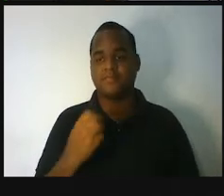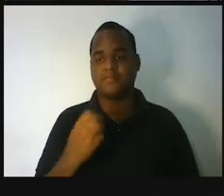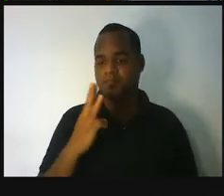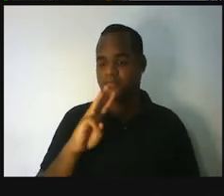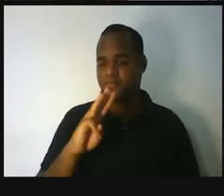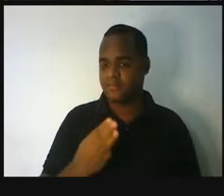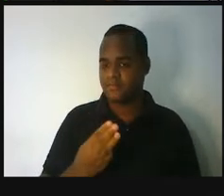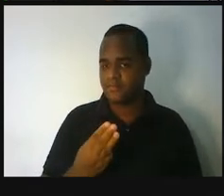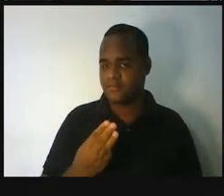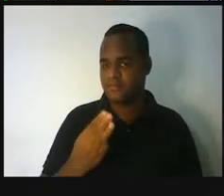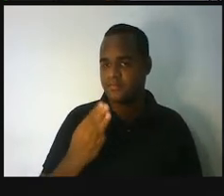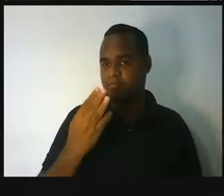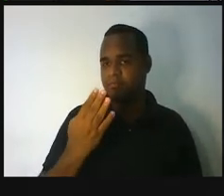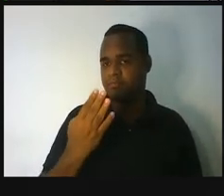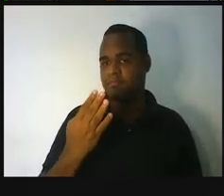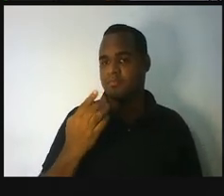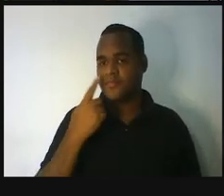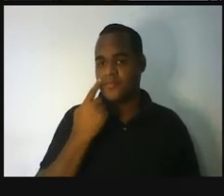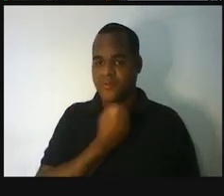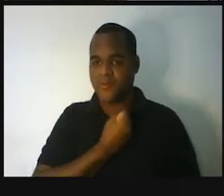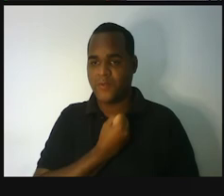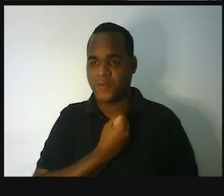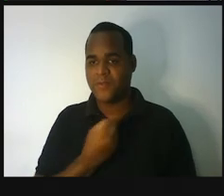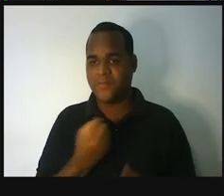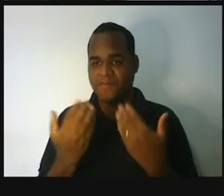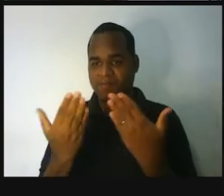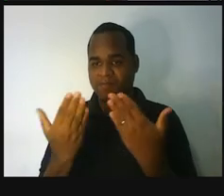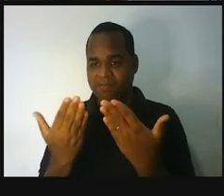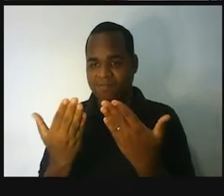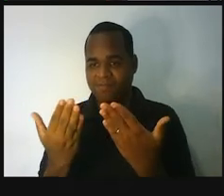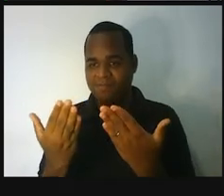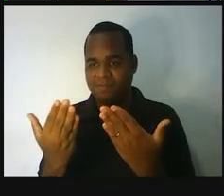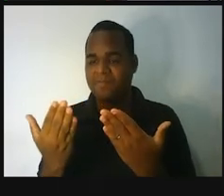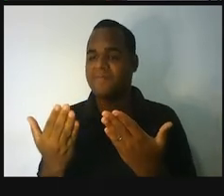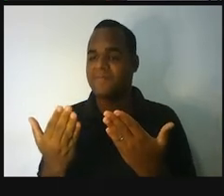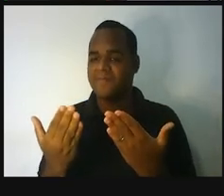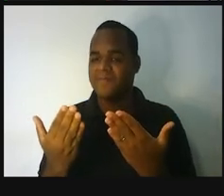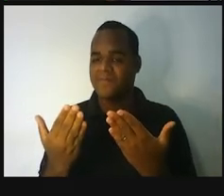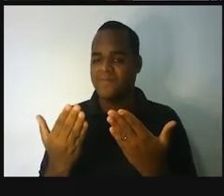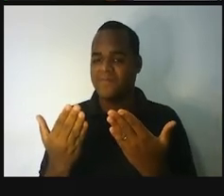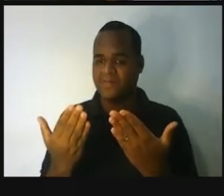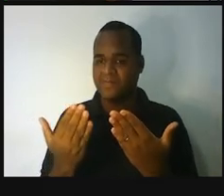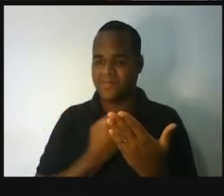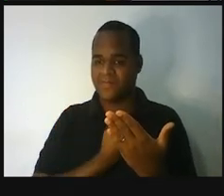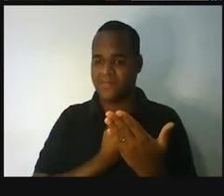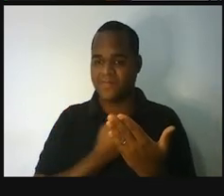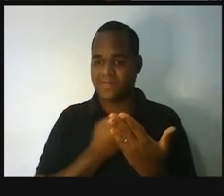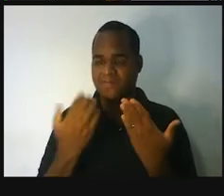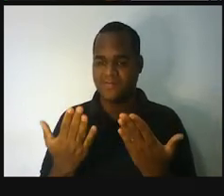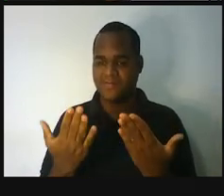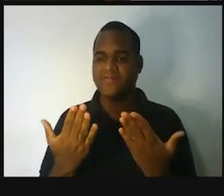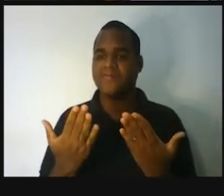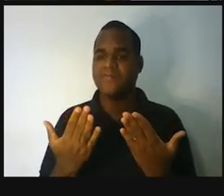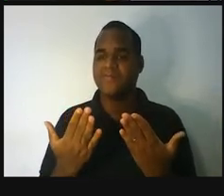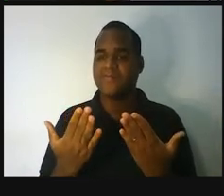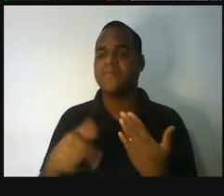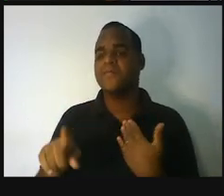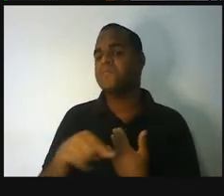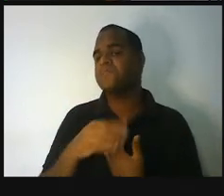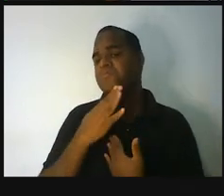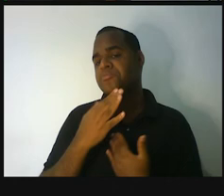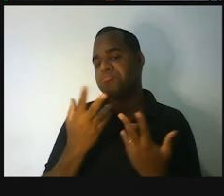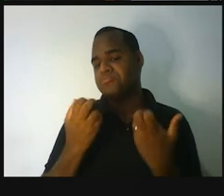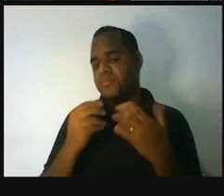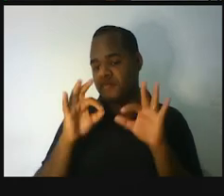13.511.653 menos 13.085.849. Deu isso. E para eu saber, professor, se está